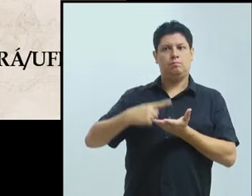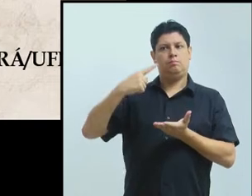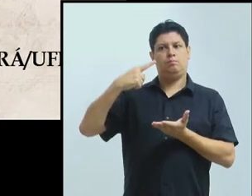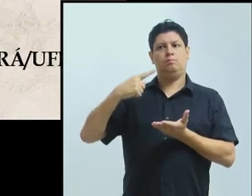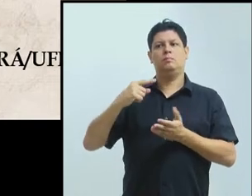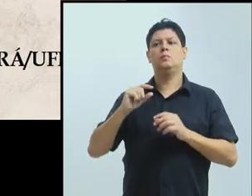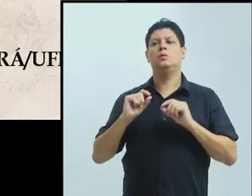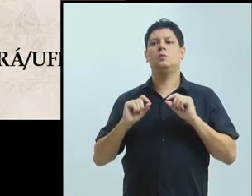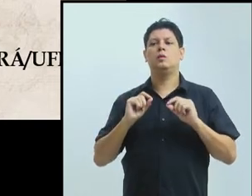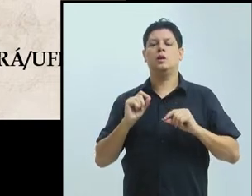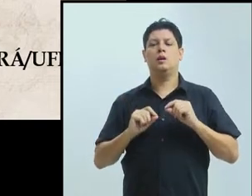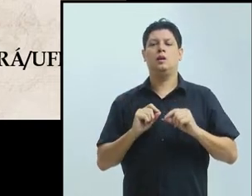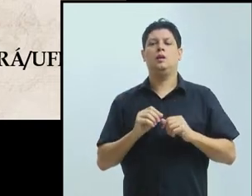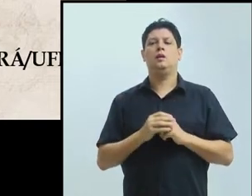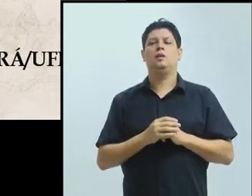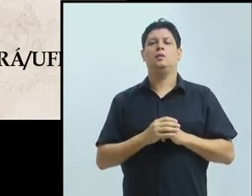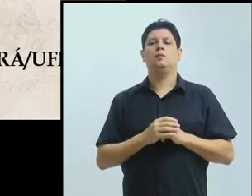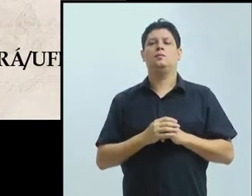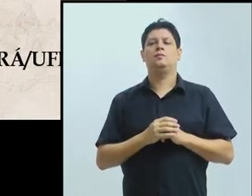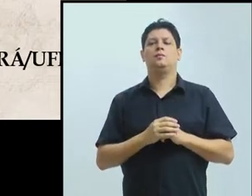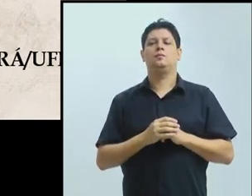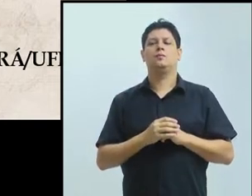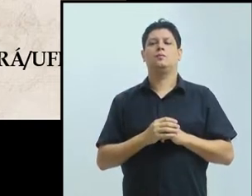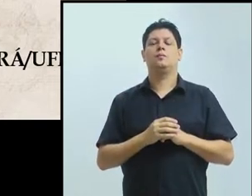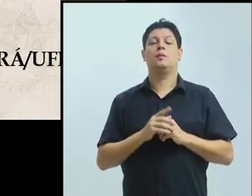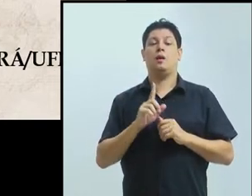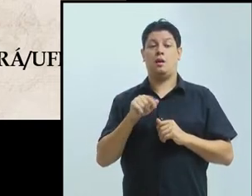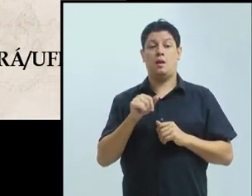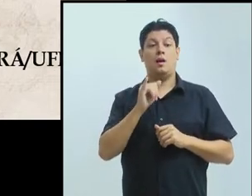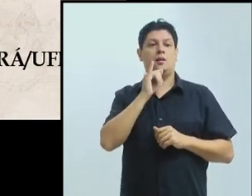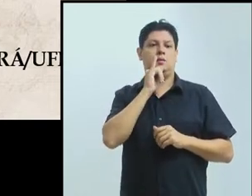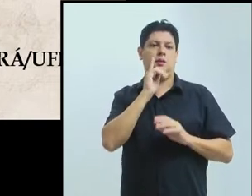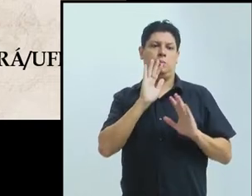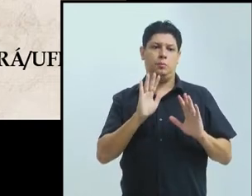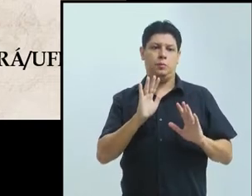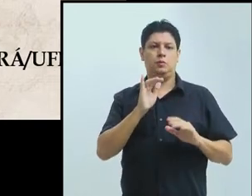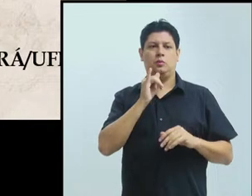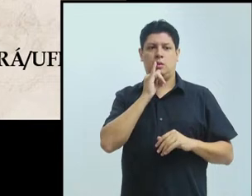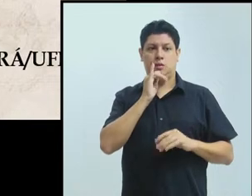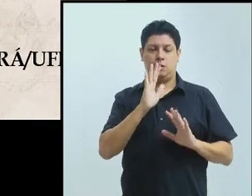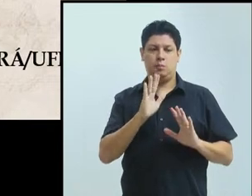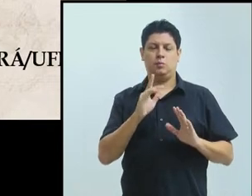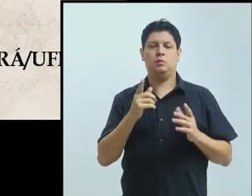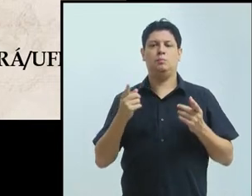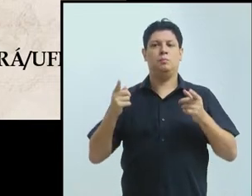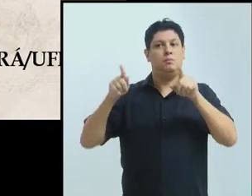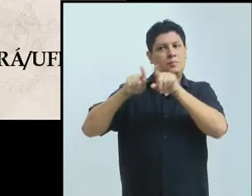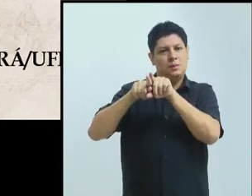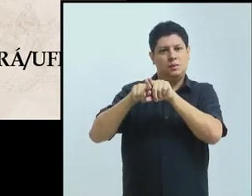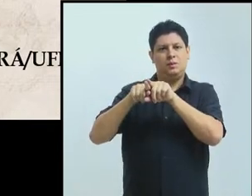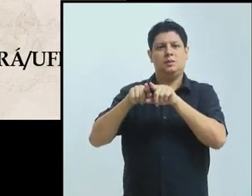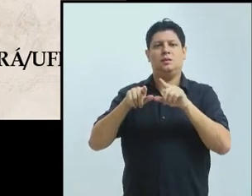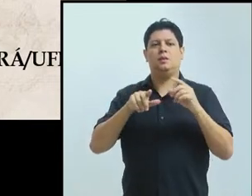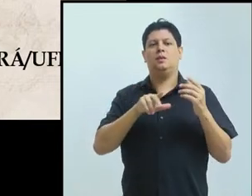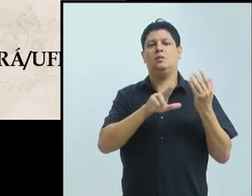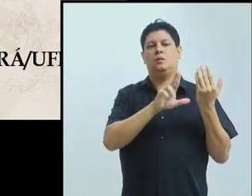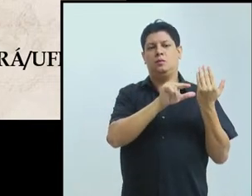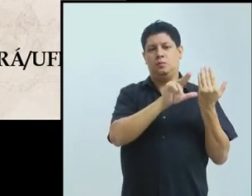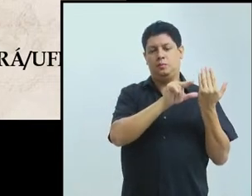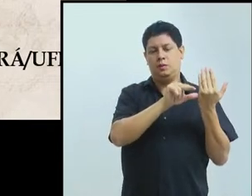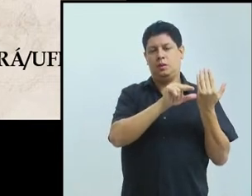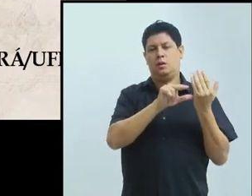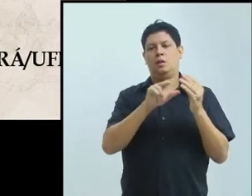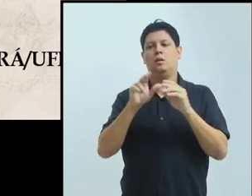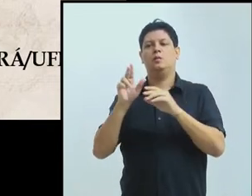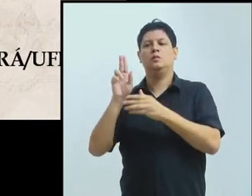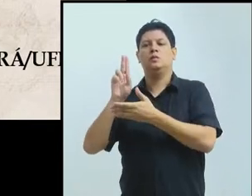Marco foi feito, é um exemplo de cooperação que eu dou aqui para vocês, com a Universidade de Peru e a Universidade Federal